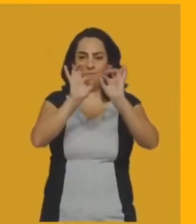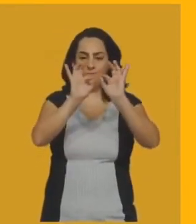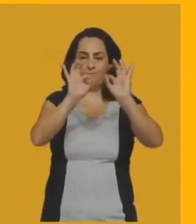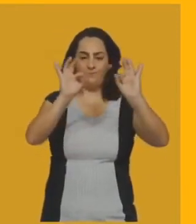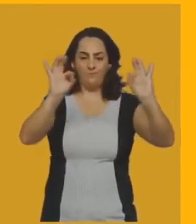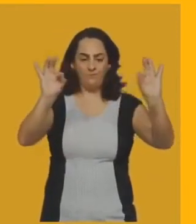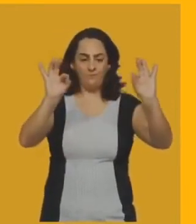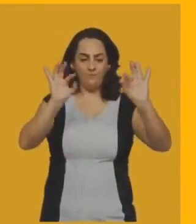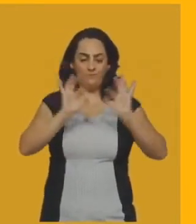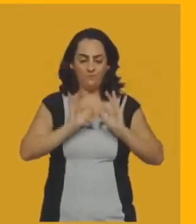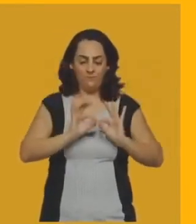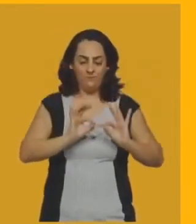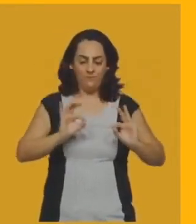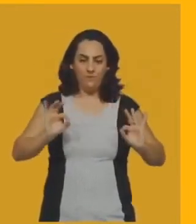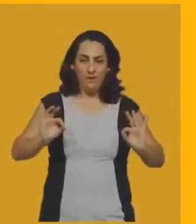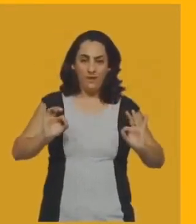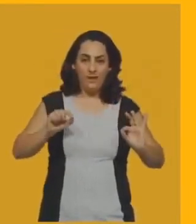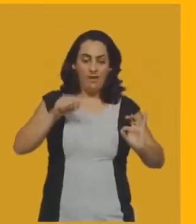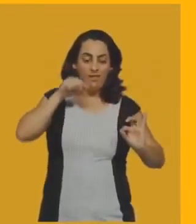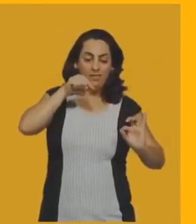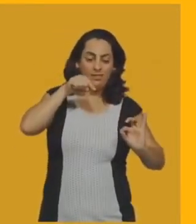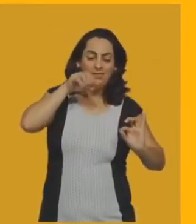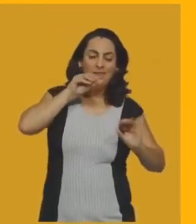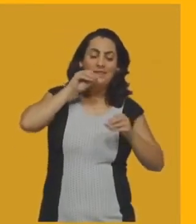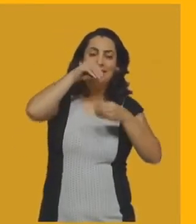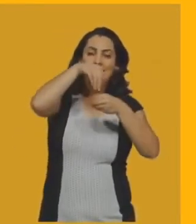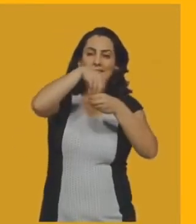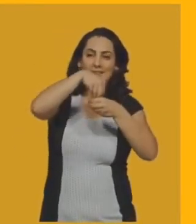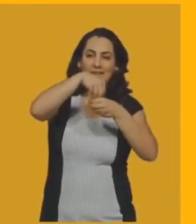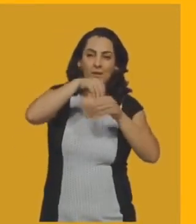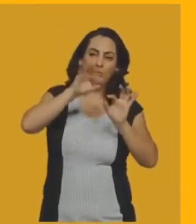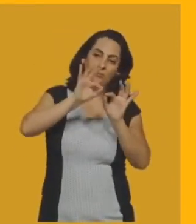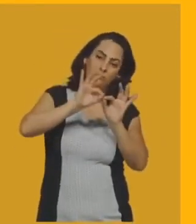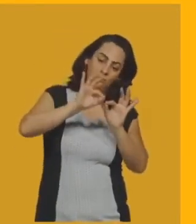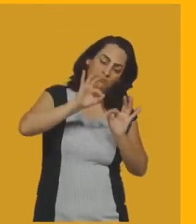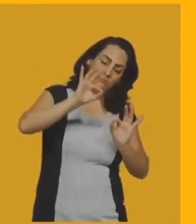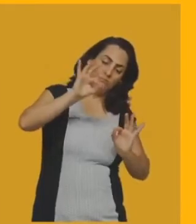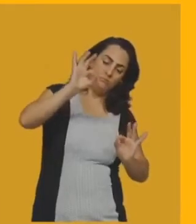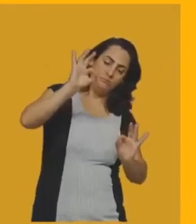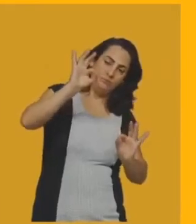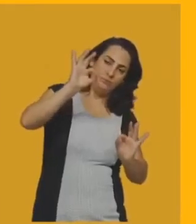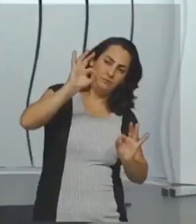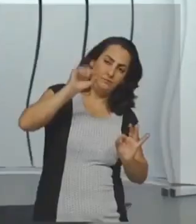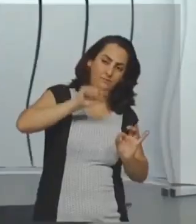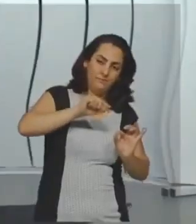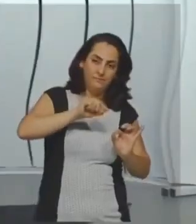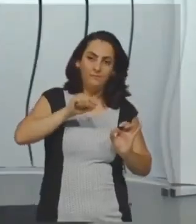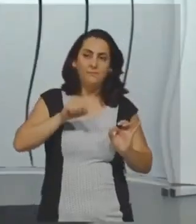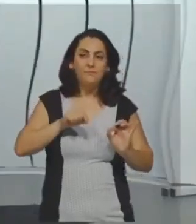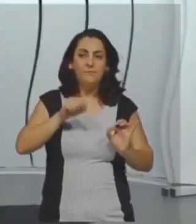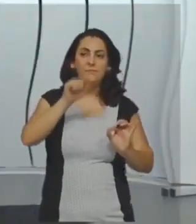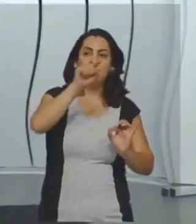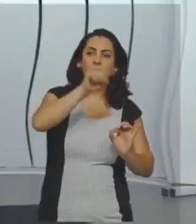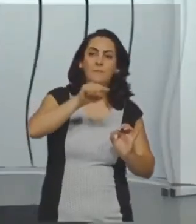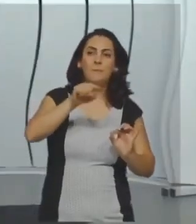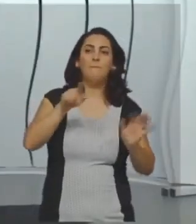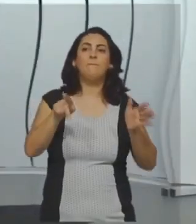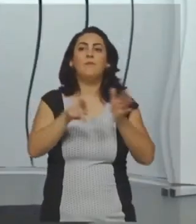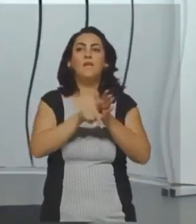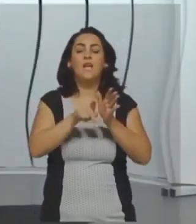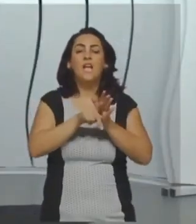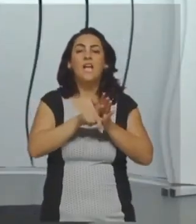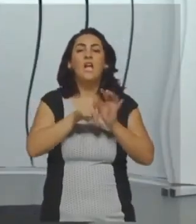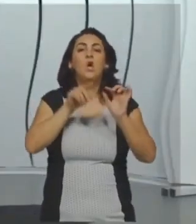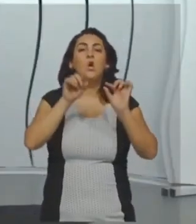externos. Exemplo, aqui eu tenho a região interna, né, então, ângulos